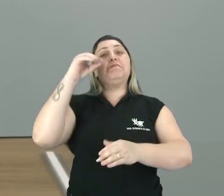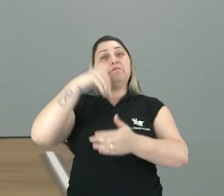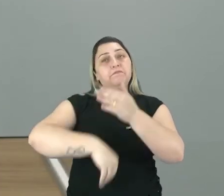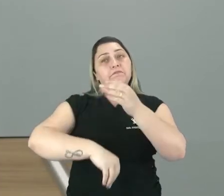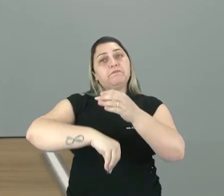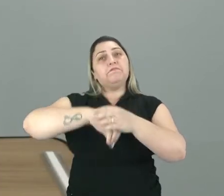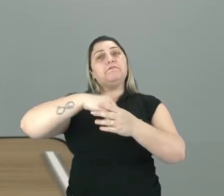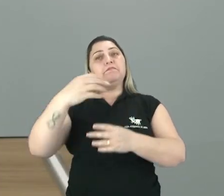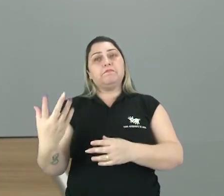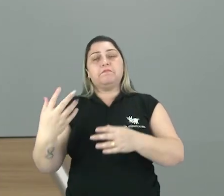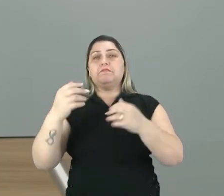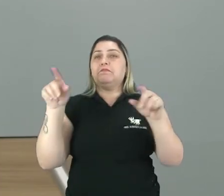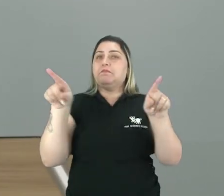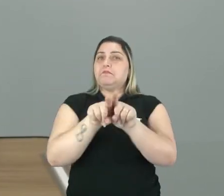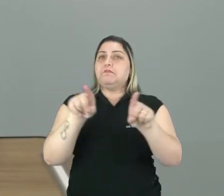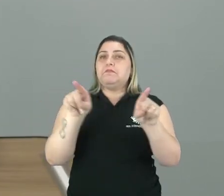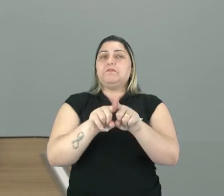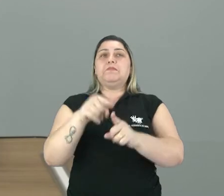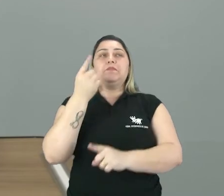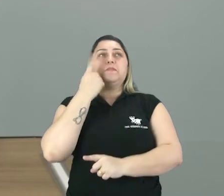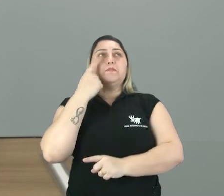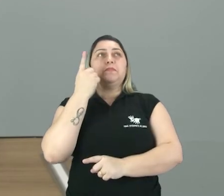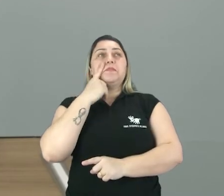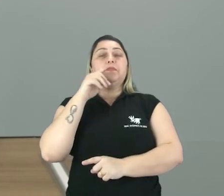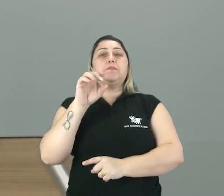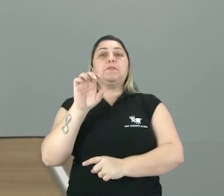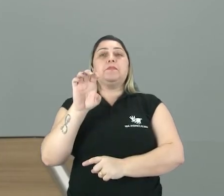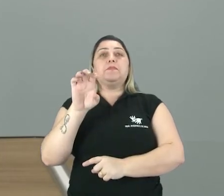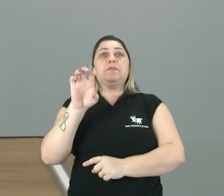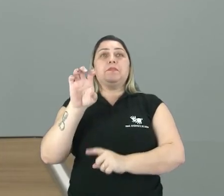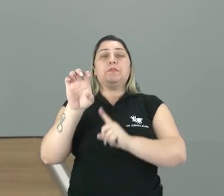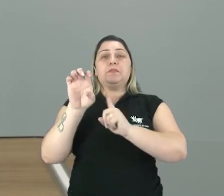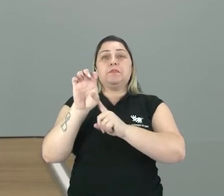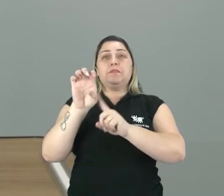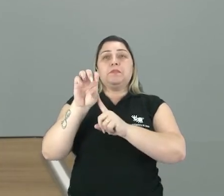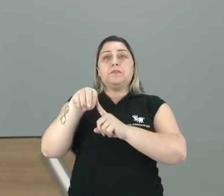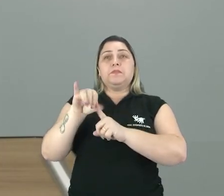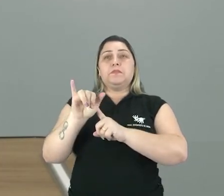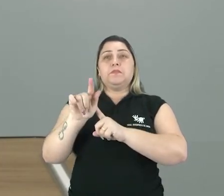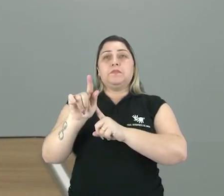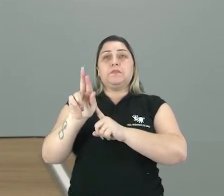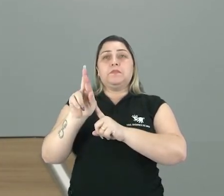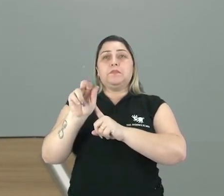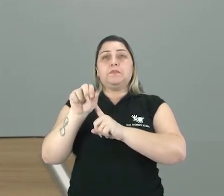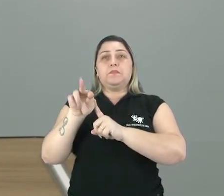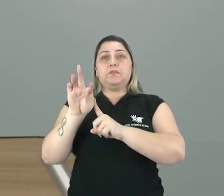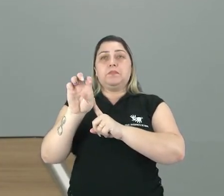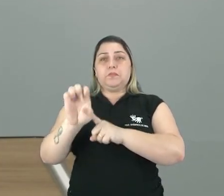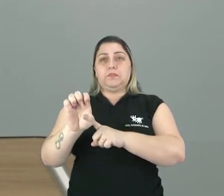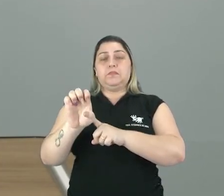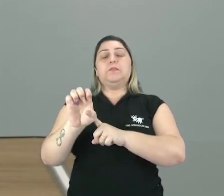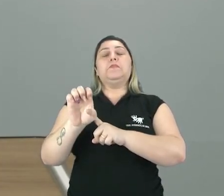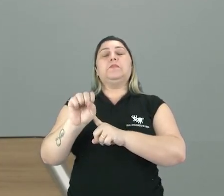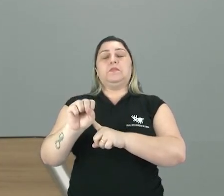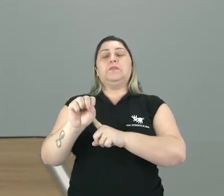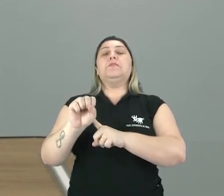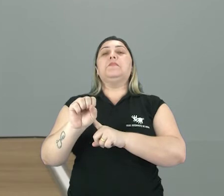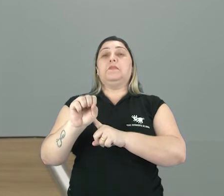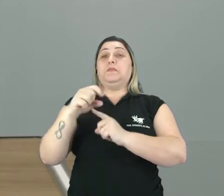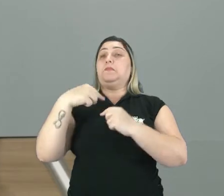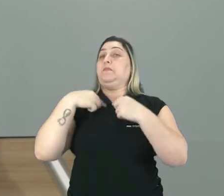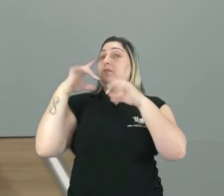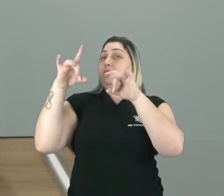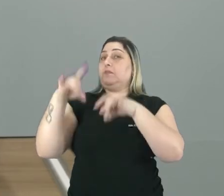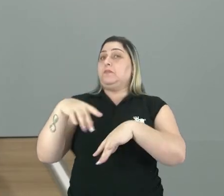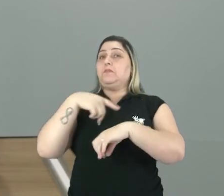externas. E olha só. Emigrantes. Com E. Emigrantes. Eu sou uma emigrante. Quando eu deixo meu